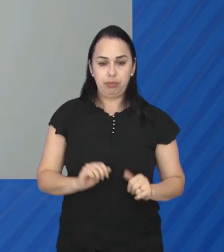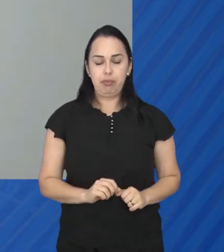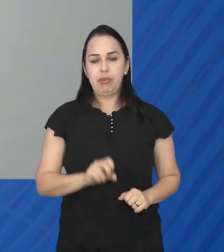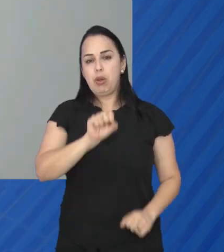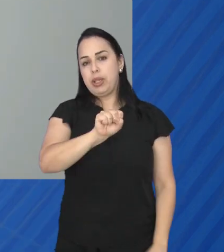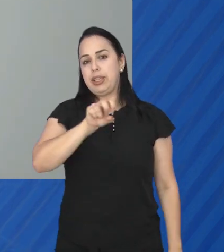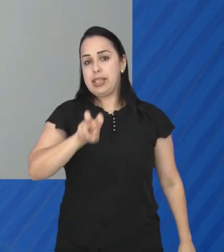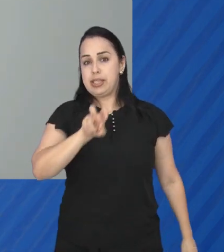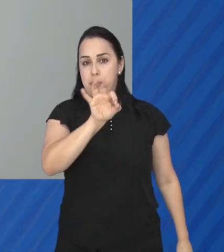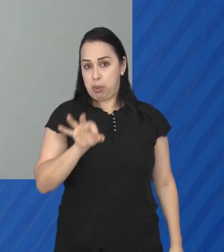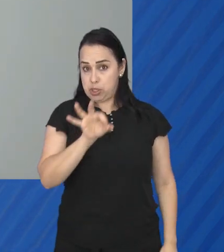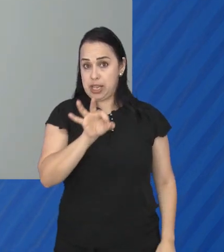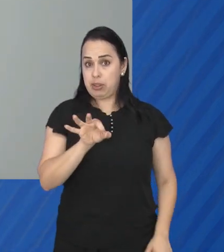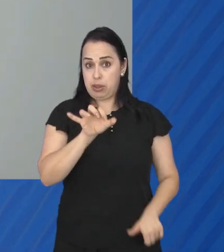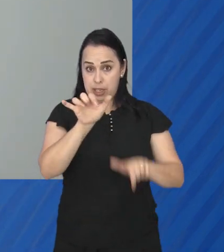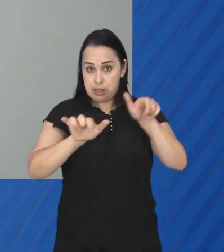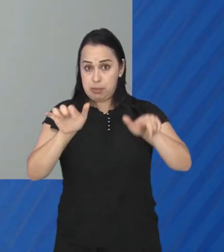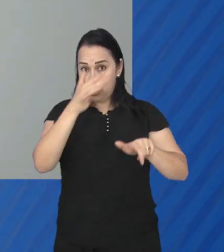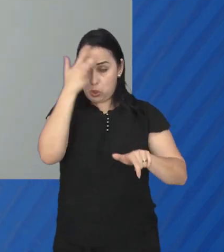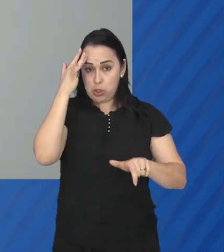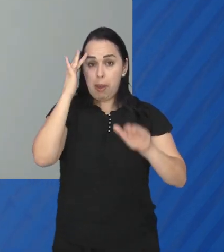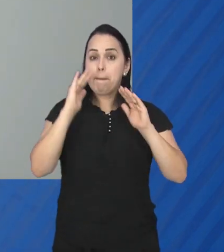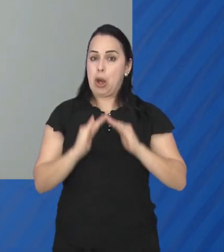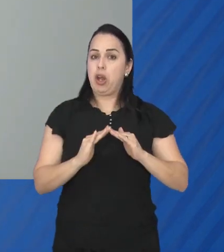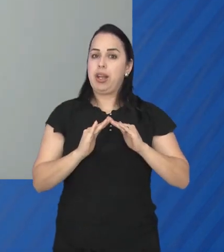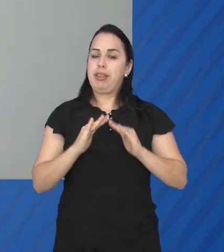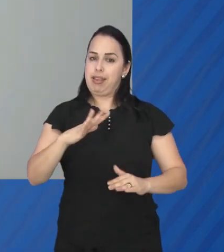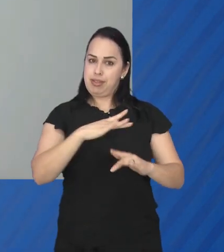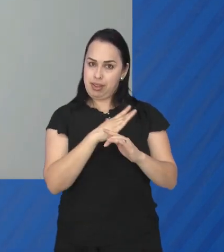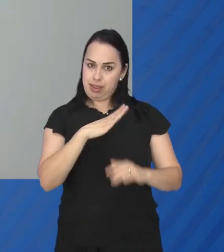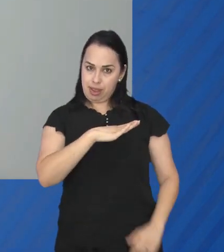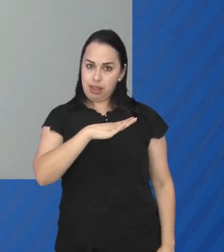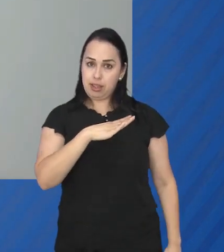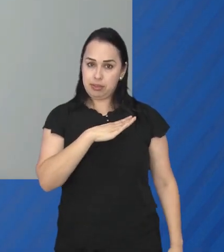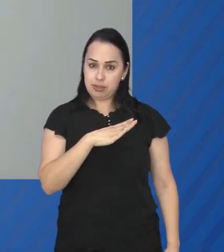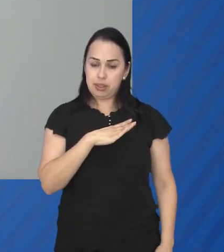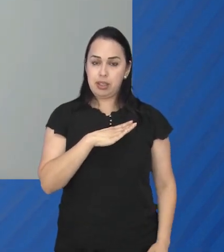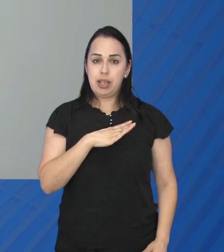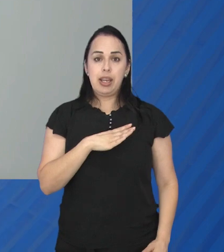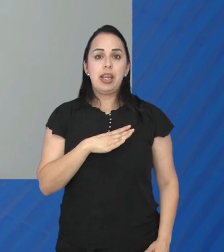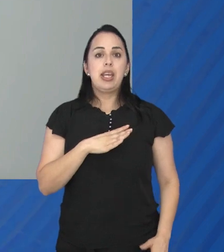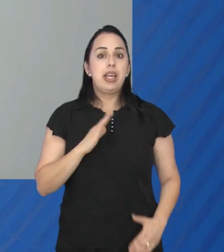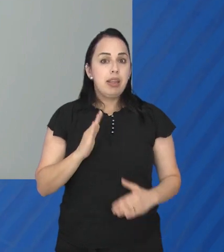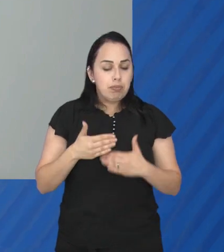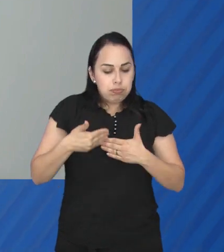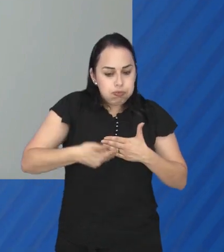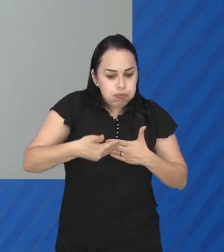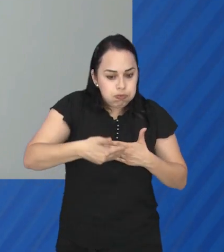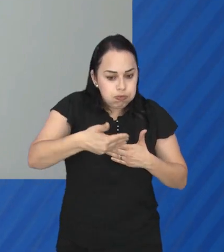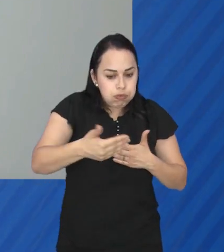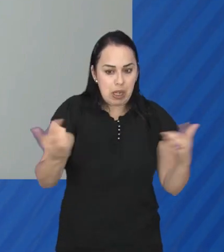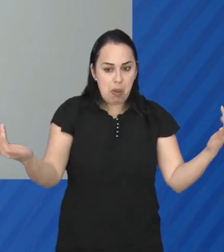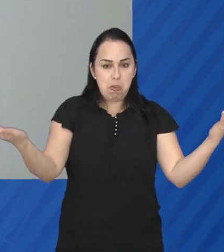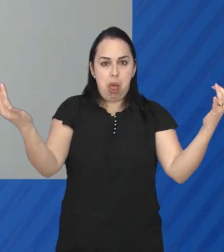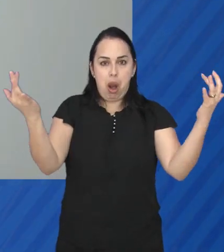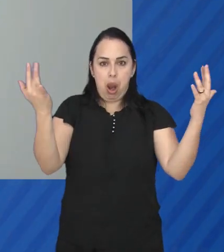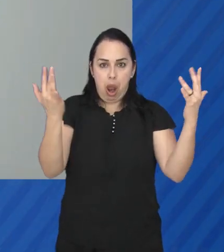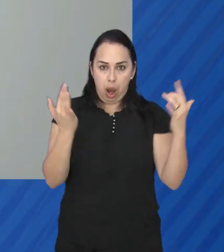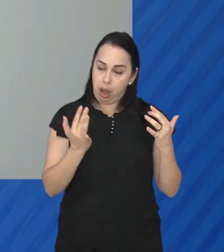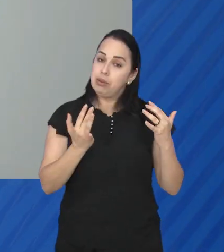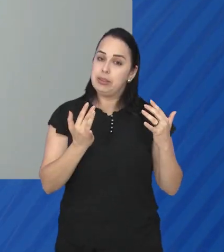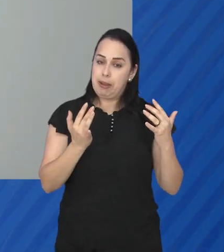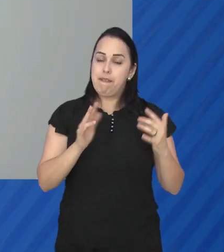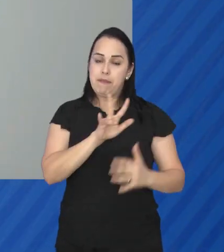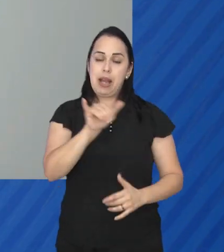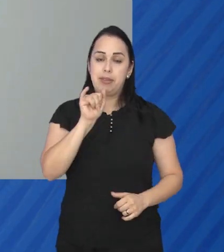Brasil, 85% da população já vive nas cidades, e a tendência para os próximos anos é aumentar, por conta da mecanização da